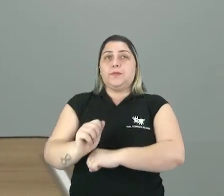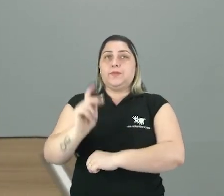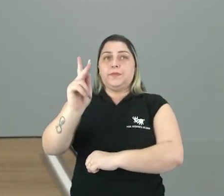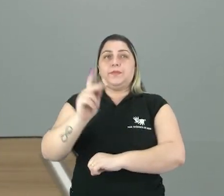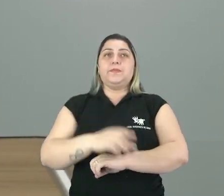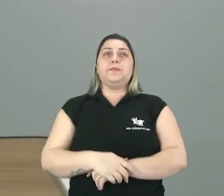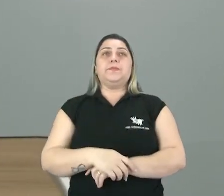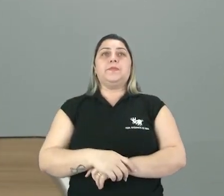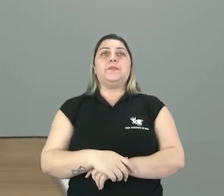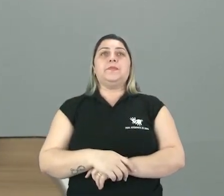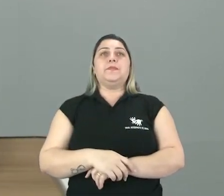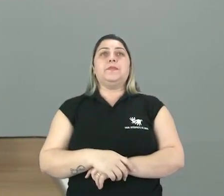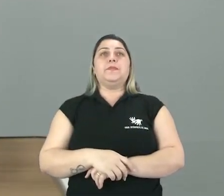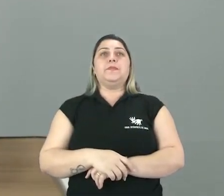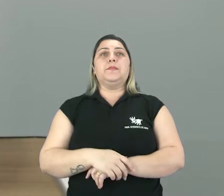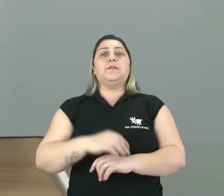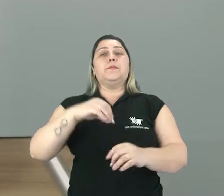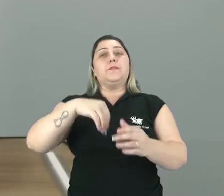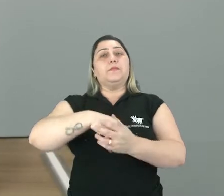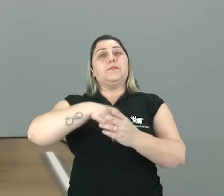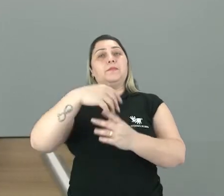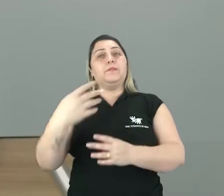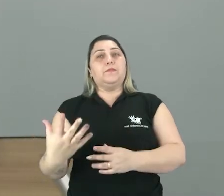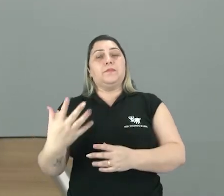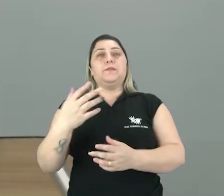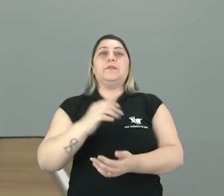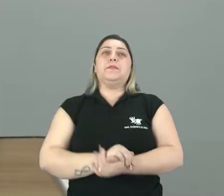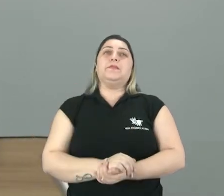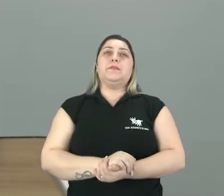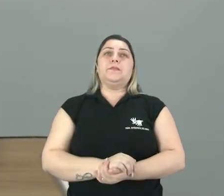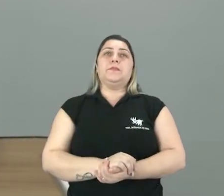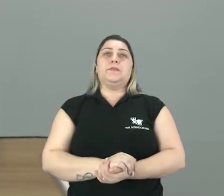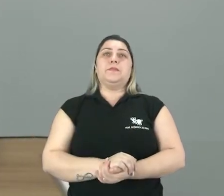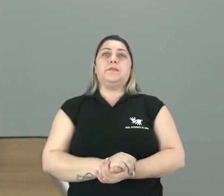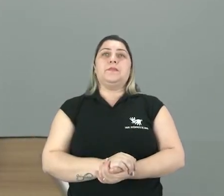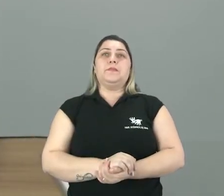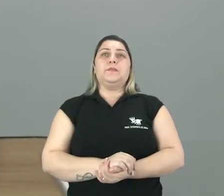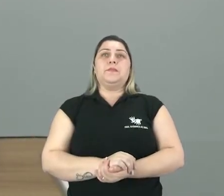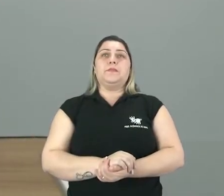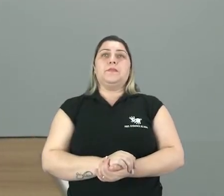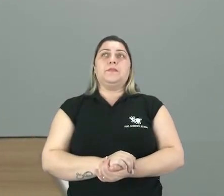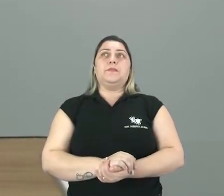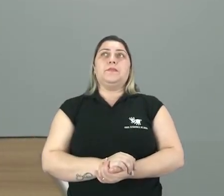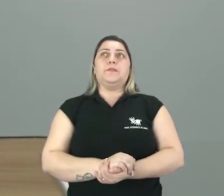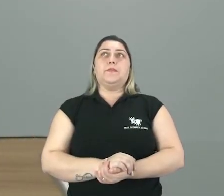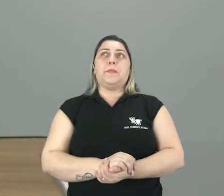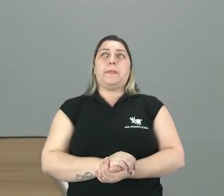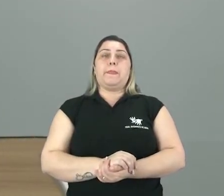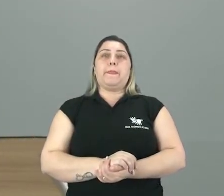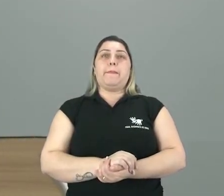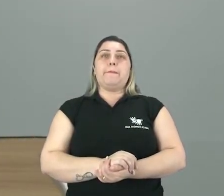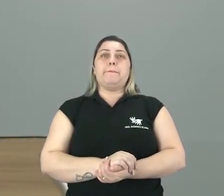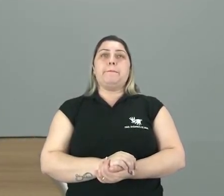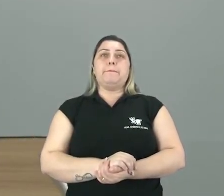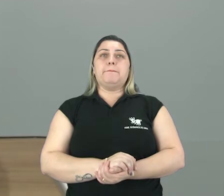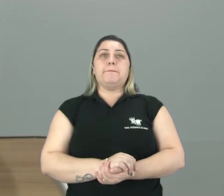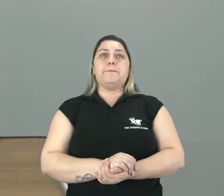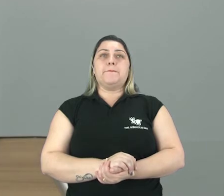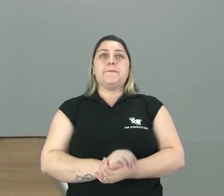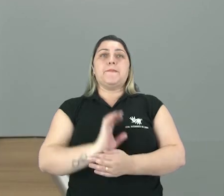Ok? Vamos ver a definição agora de migrações externas. Nós estamos falando das migrações internas. Que acontecem